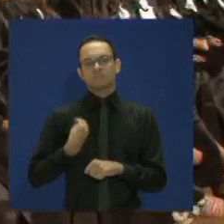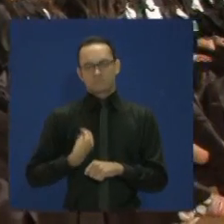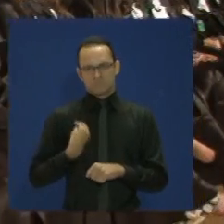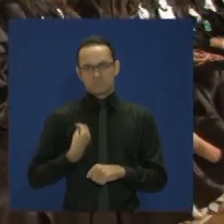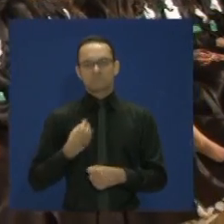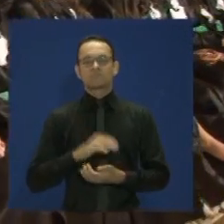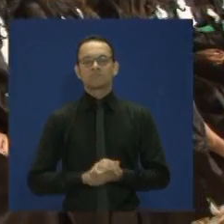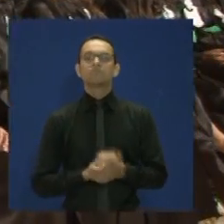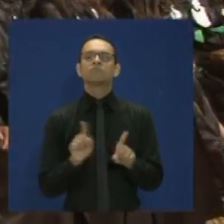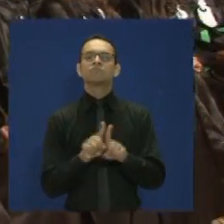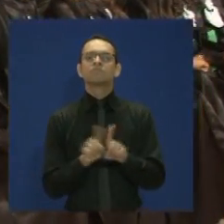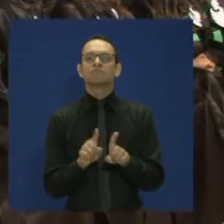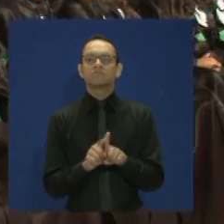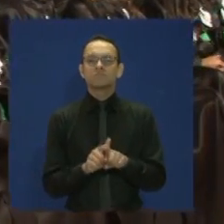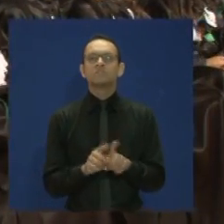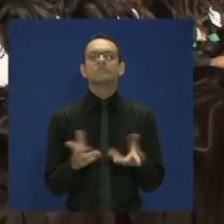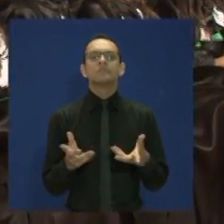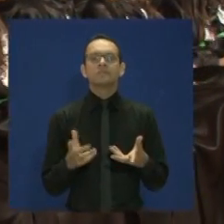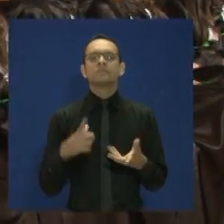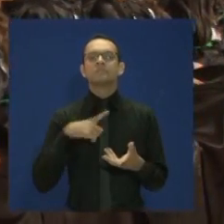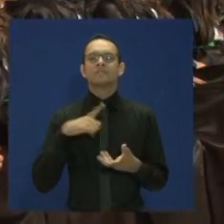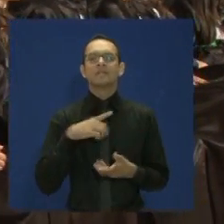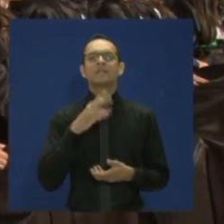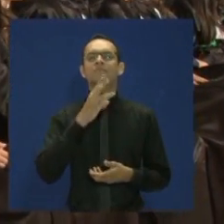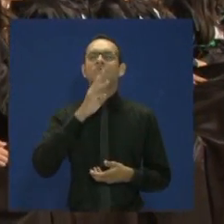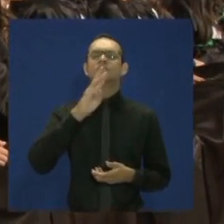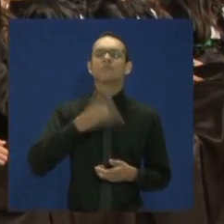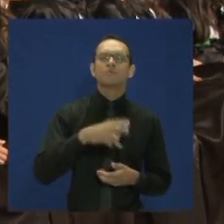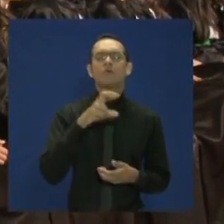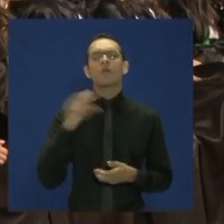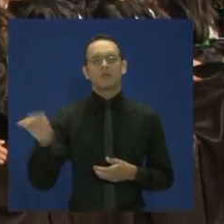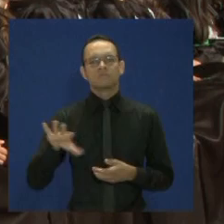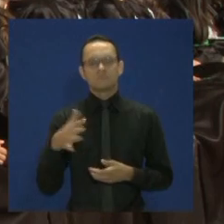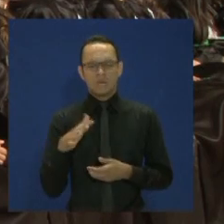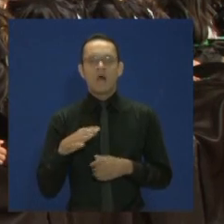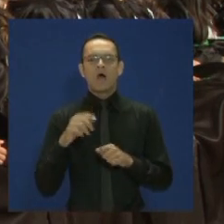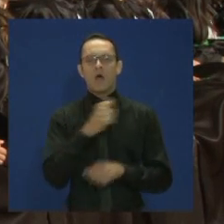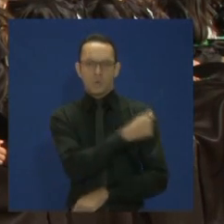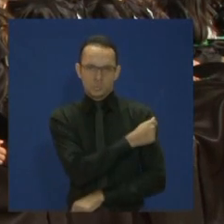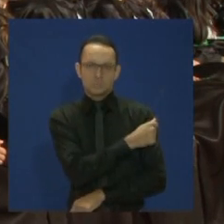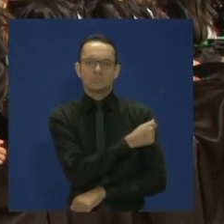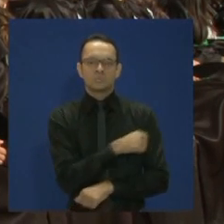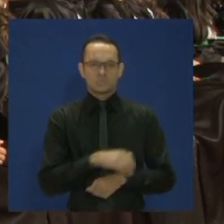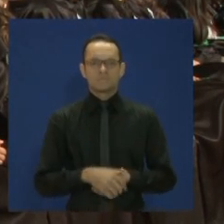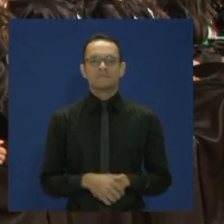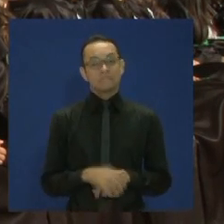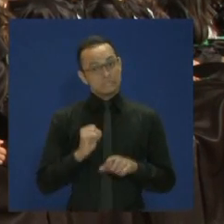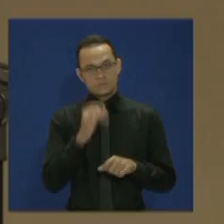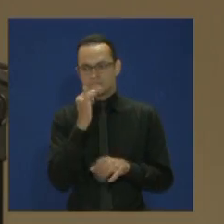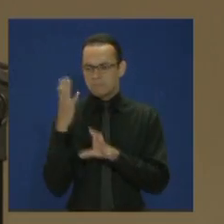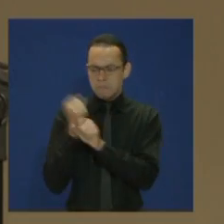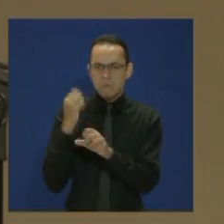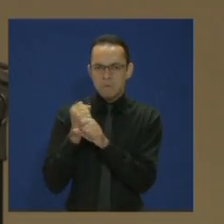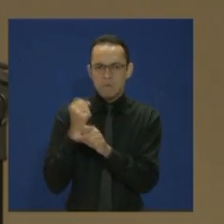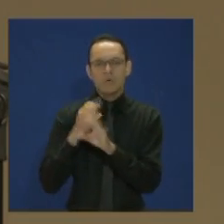quais são matriculados 3.500 alunos. Se computarmos e somarmos todos, na graduação e na